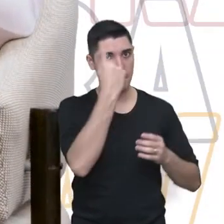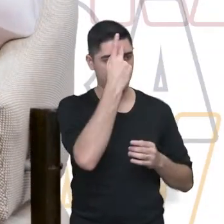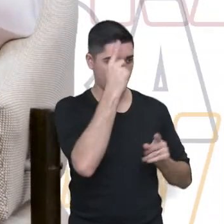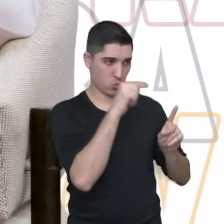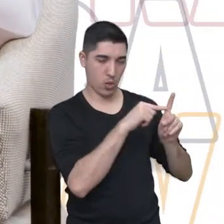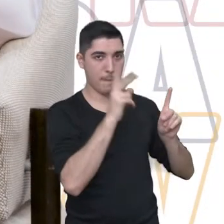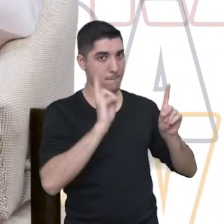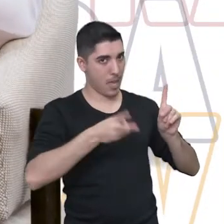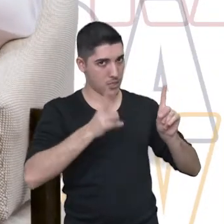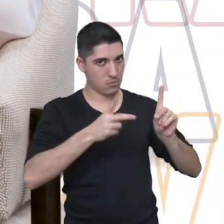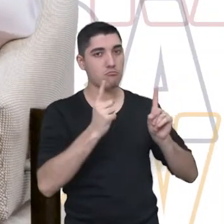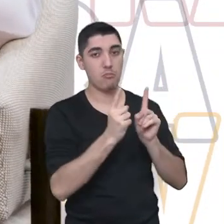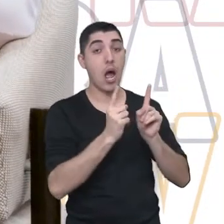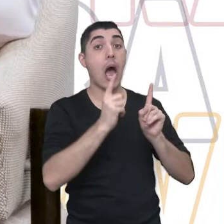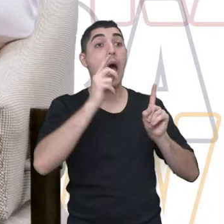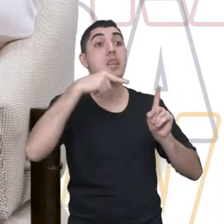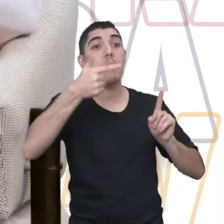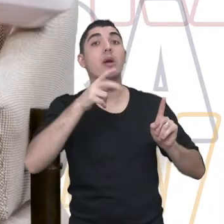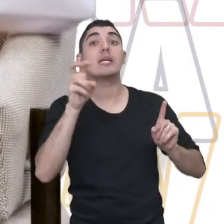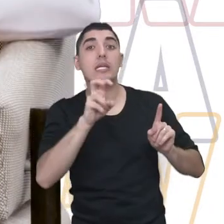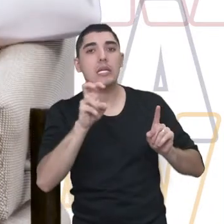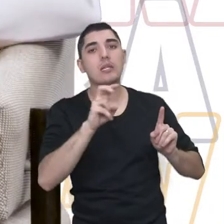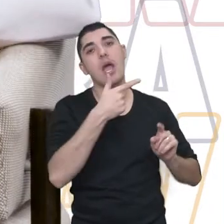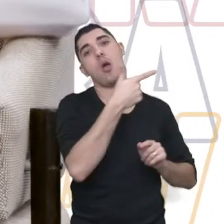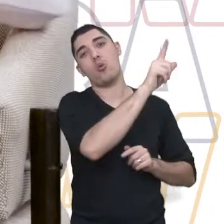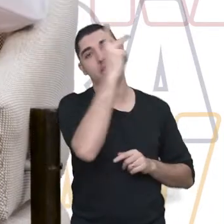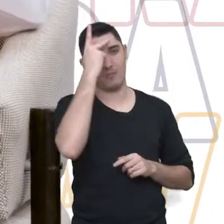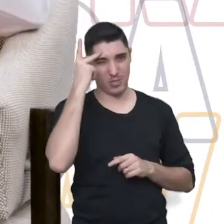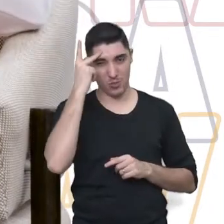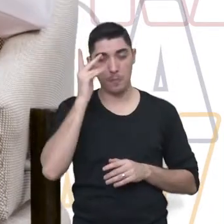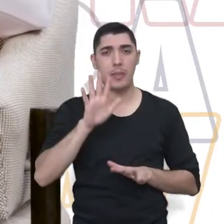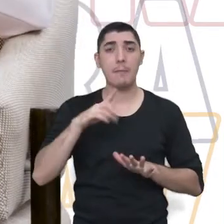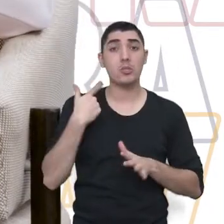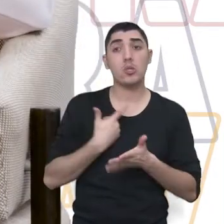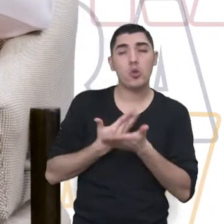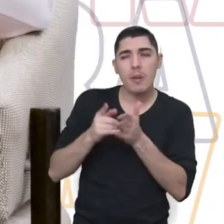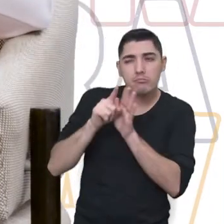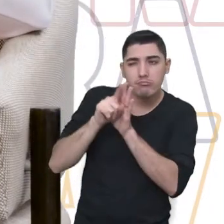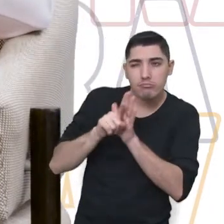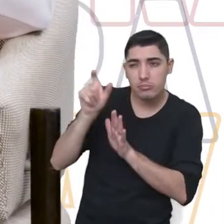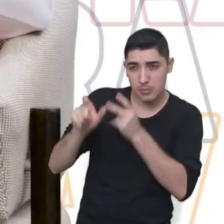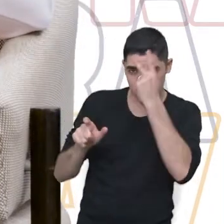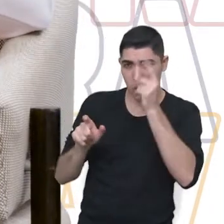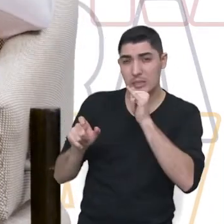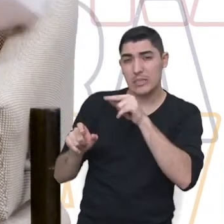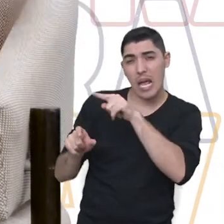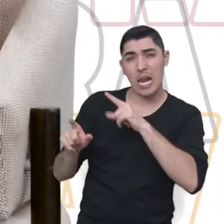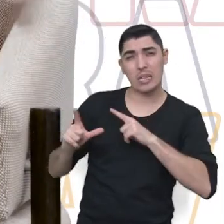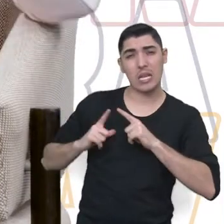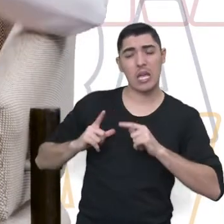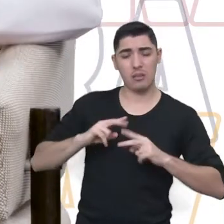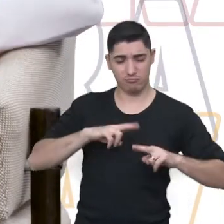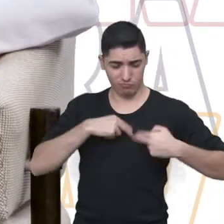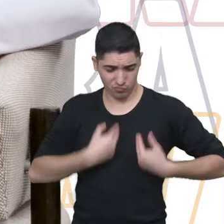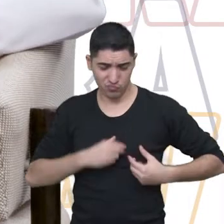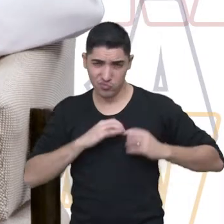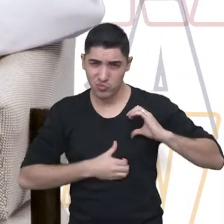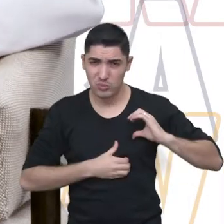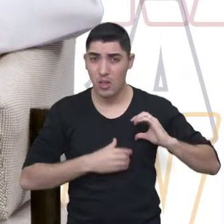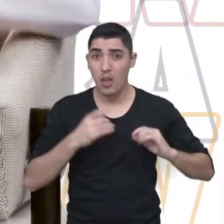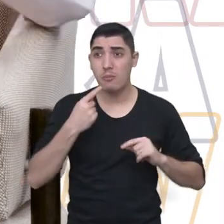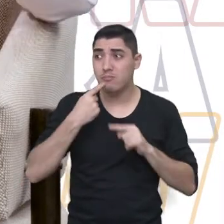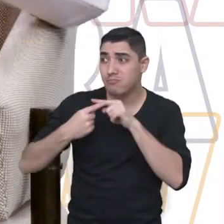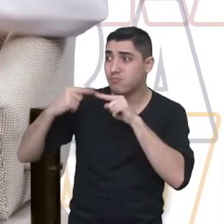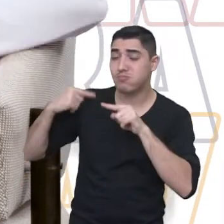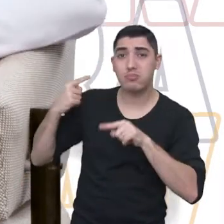individuais é onde a gente vai identificar a condição da pessoa. Quando o luto é muito recente e, assim, a pessoa não está